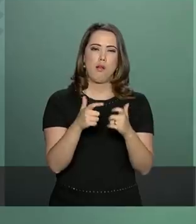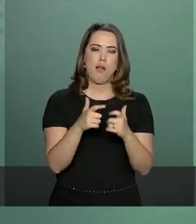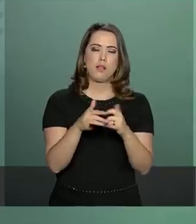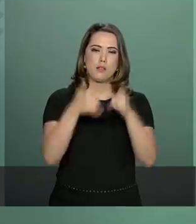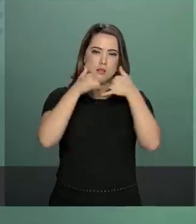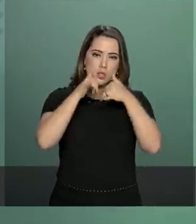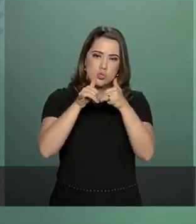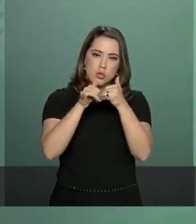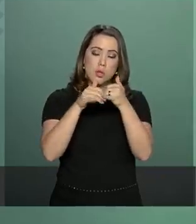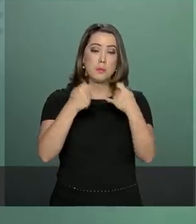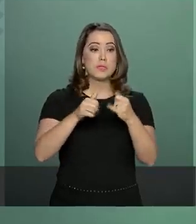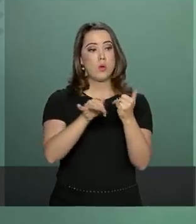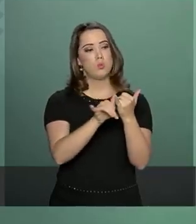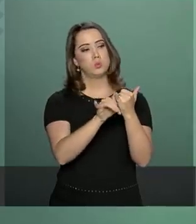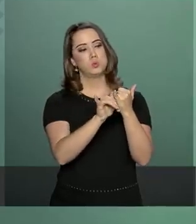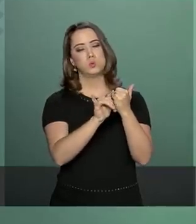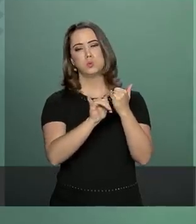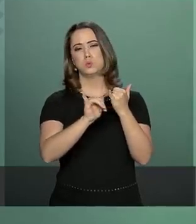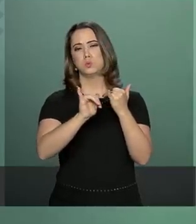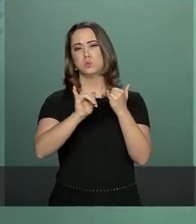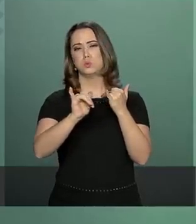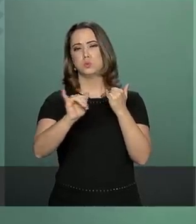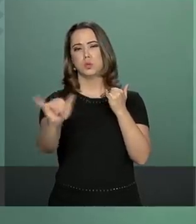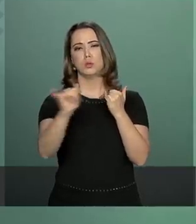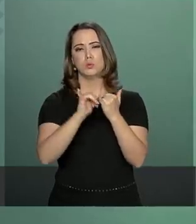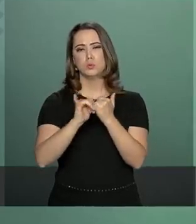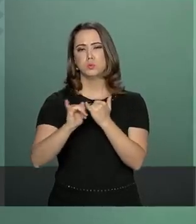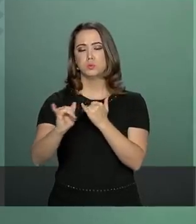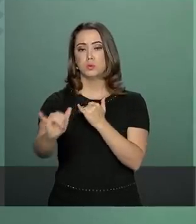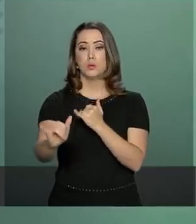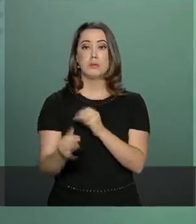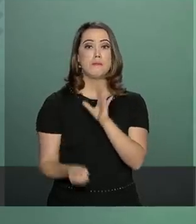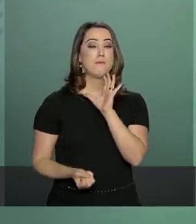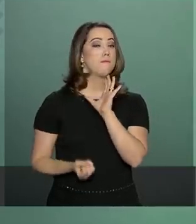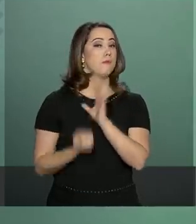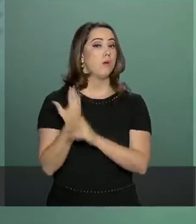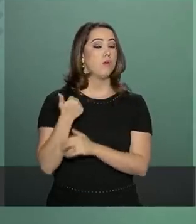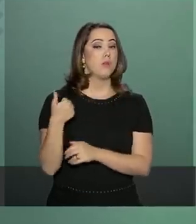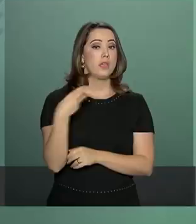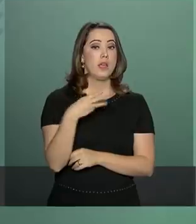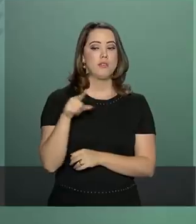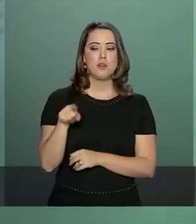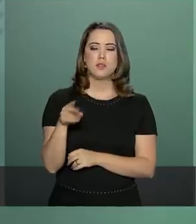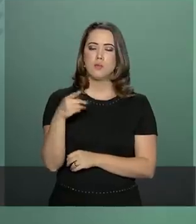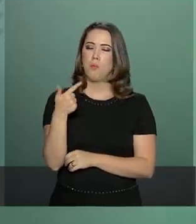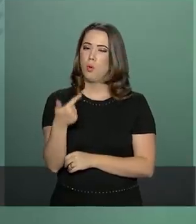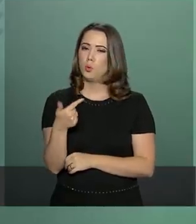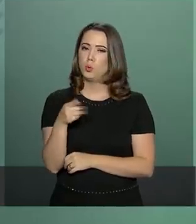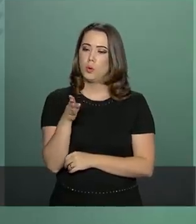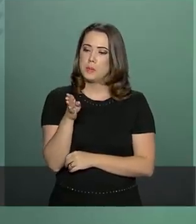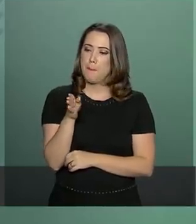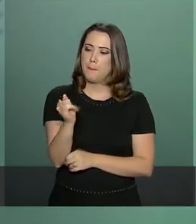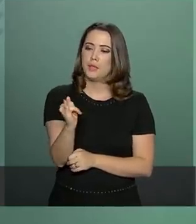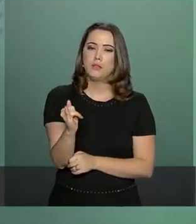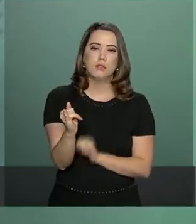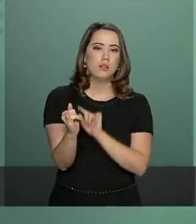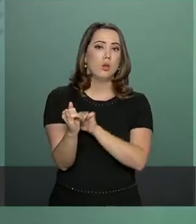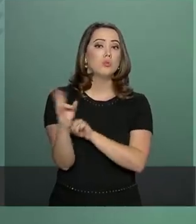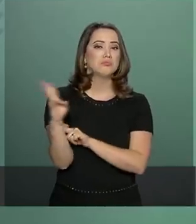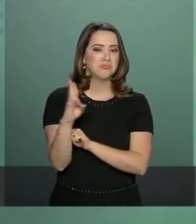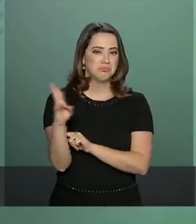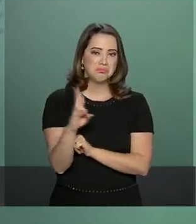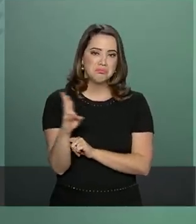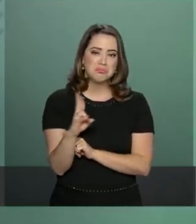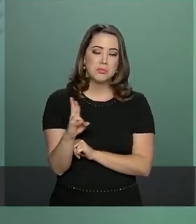que vão gerar cerca de 13,2 bilhões de reais e